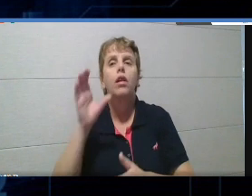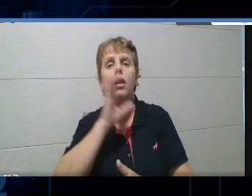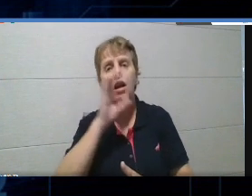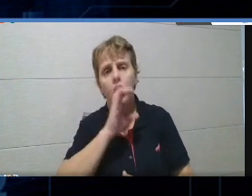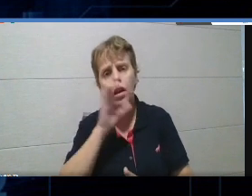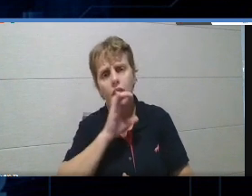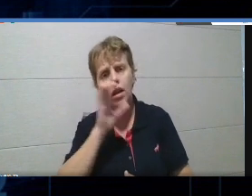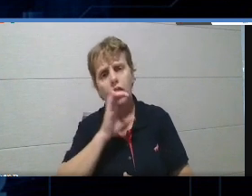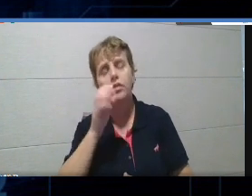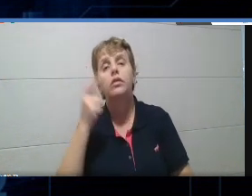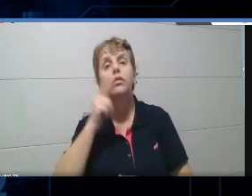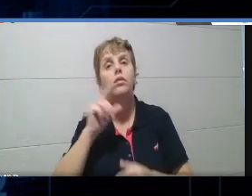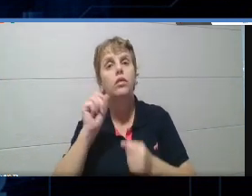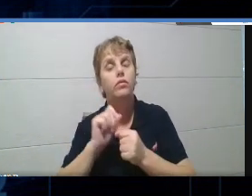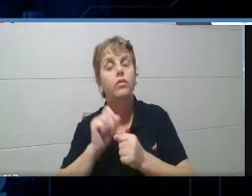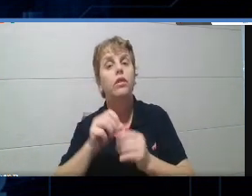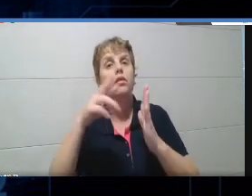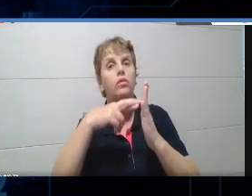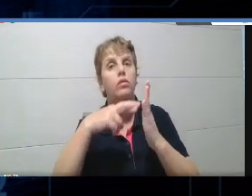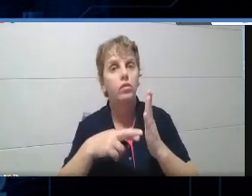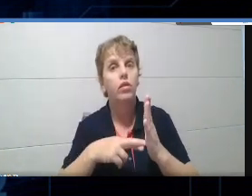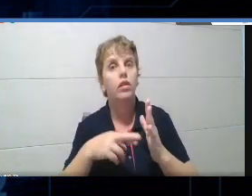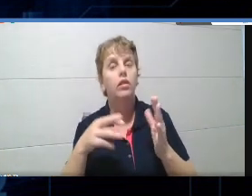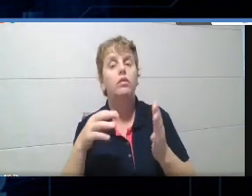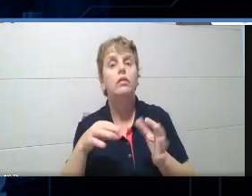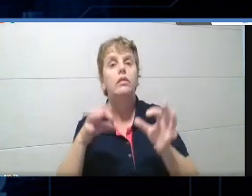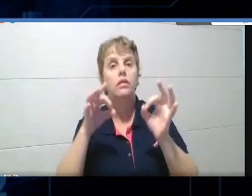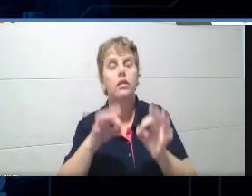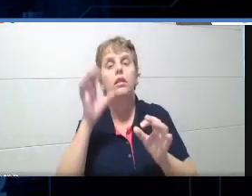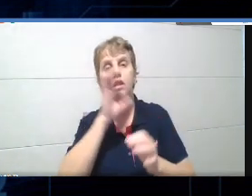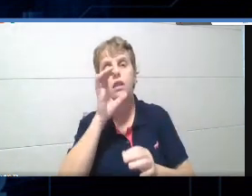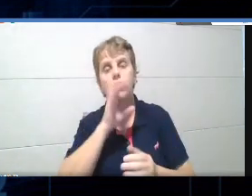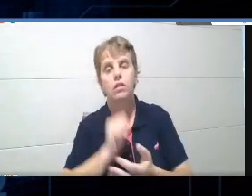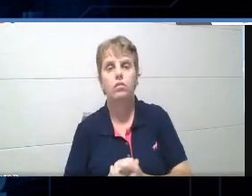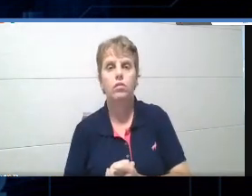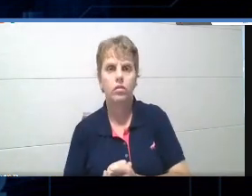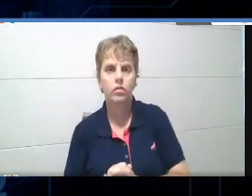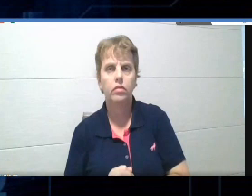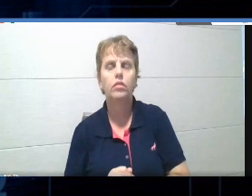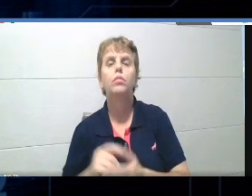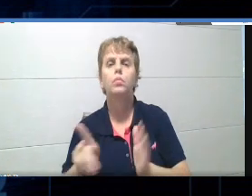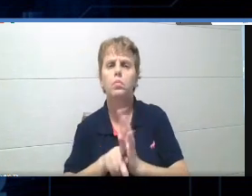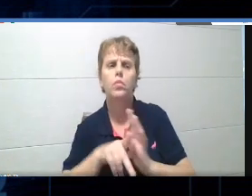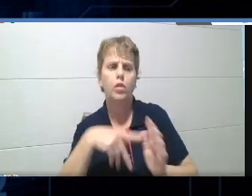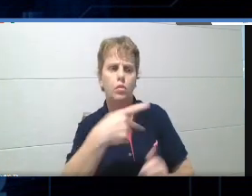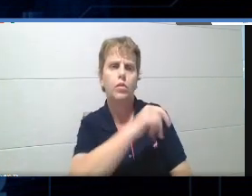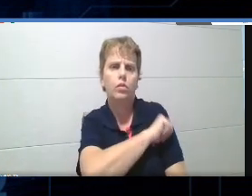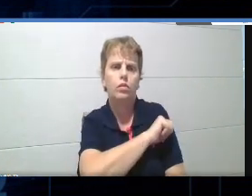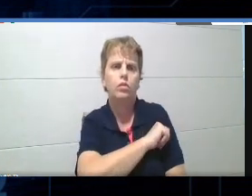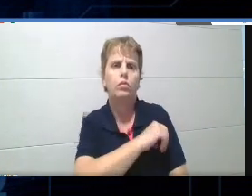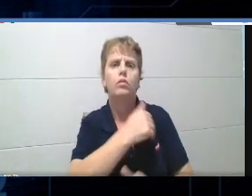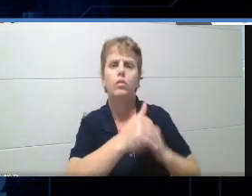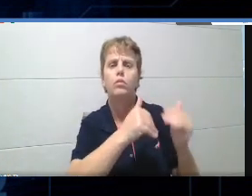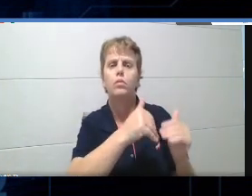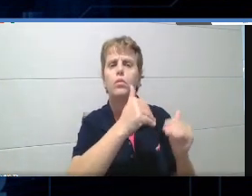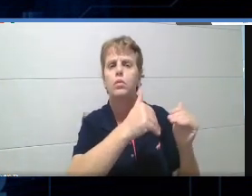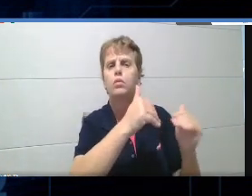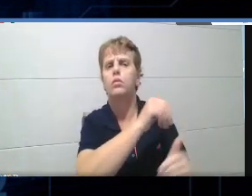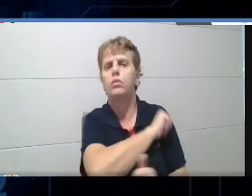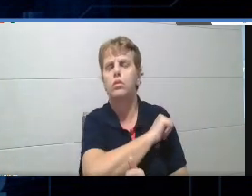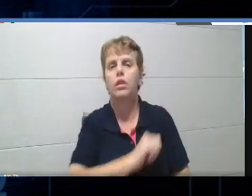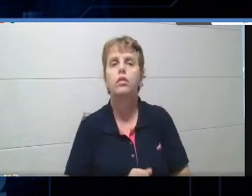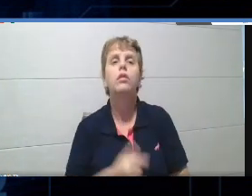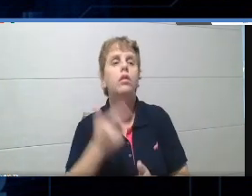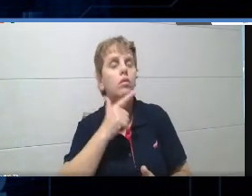ter um relatório, né? Muito preciso e muito rápido, né? Sobre o desempenho dos meus discentes. E assim, eu posso estar dando um